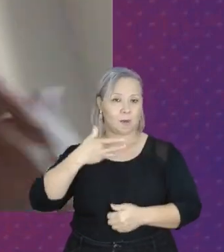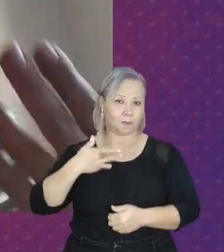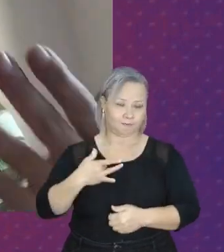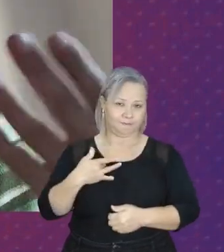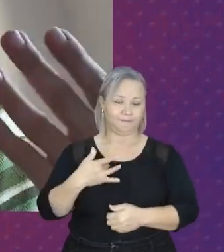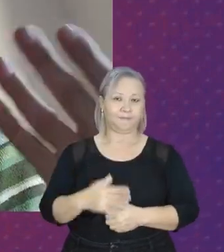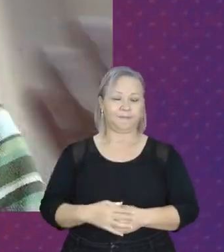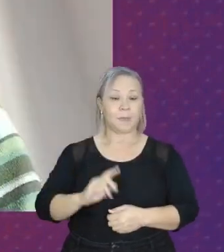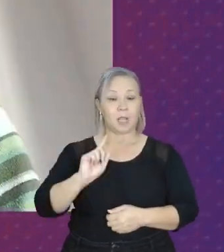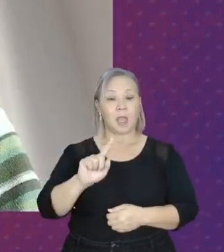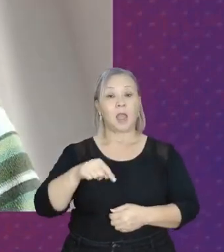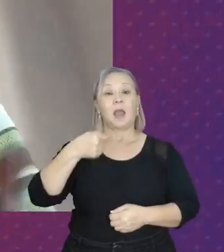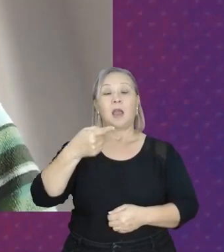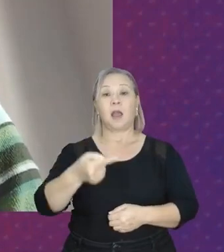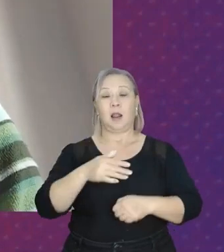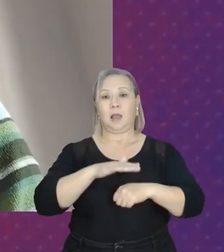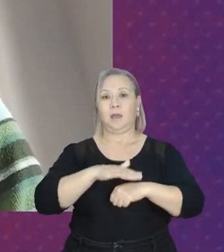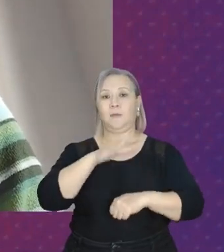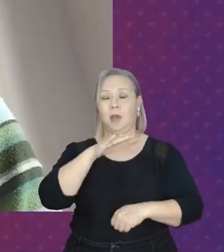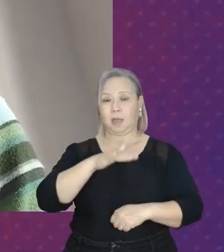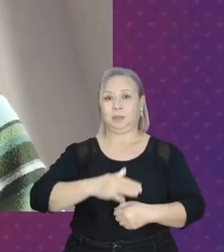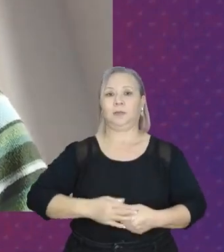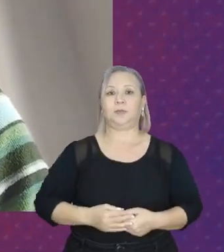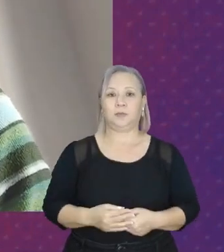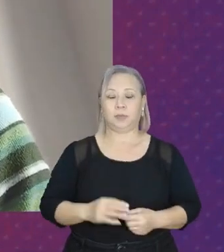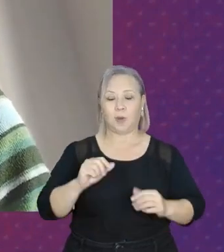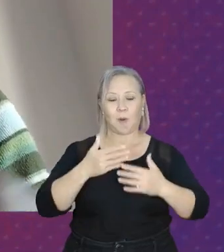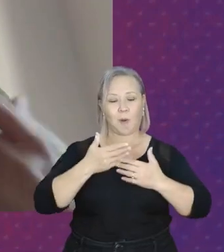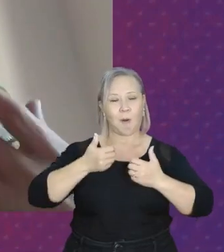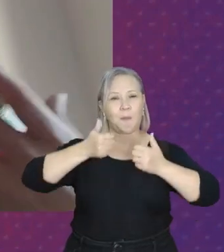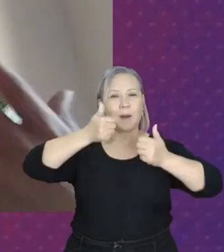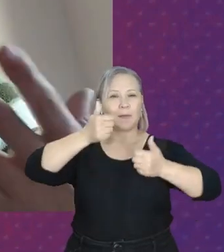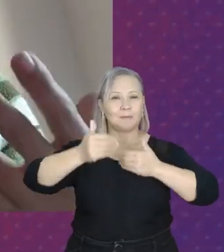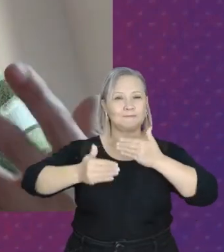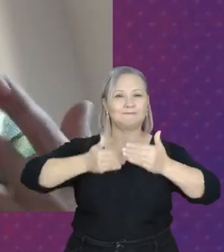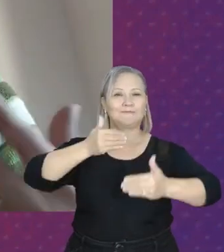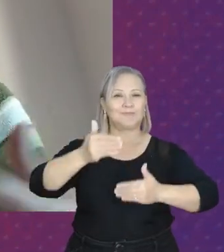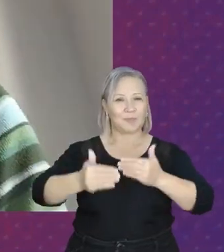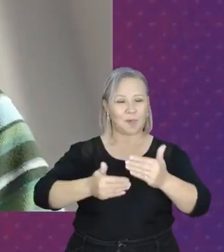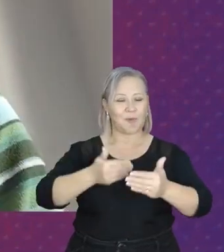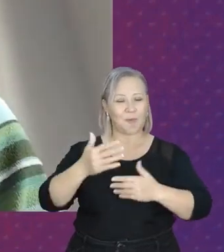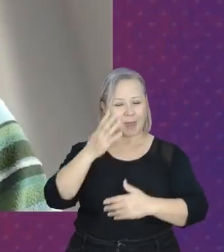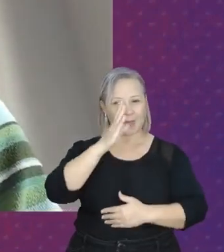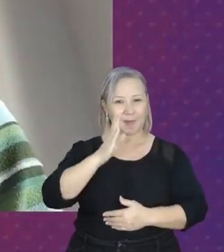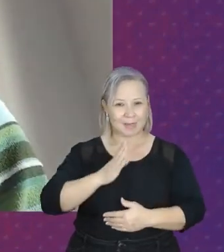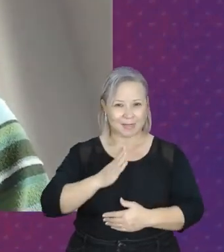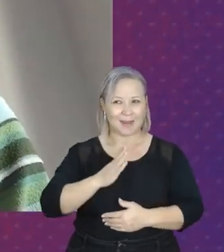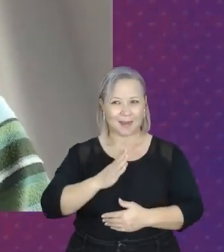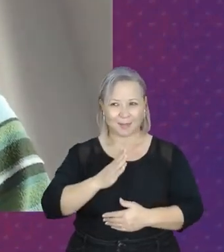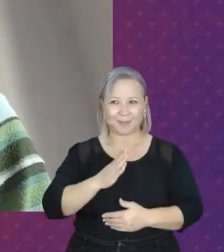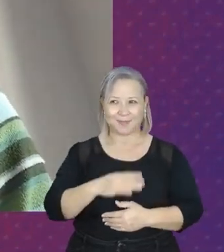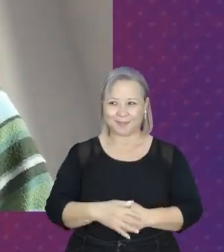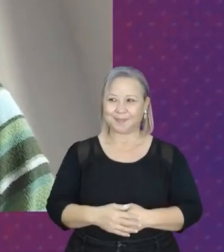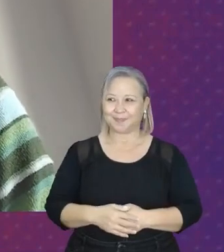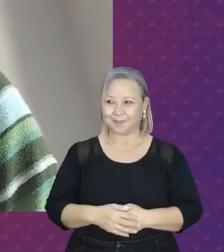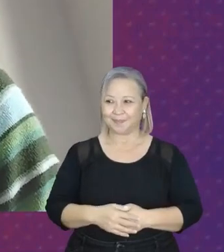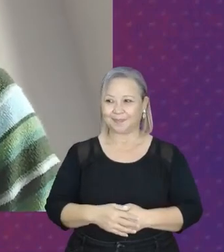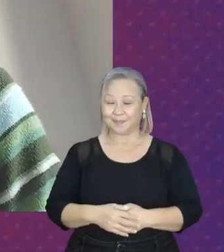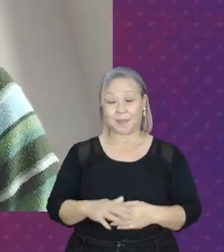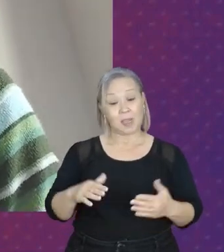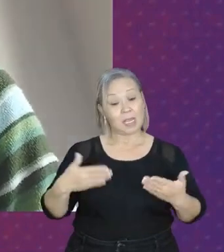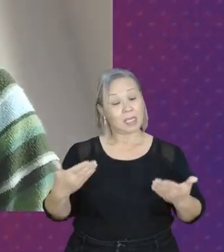Além de uma melhoria no desenvolvimento brasileiro. Então,